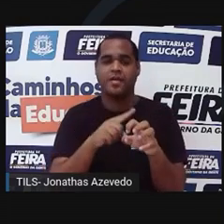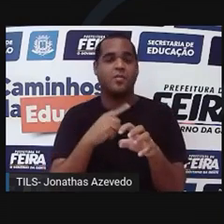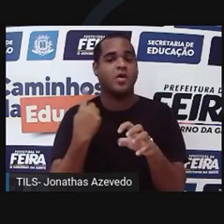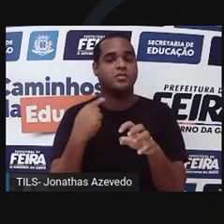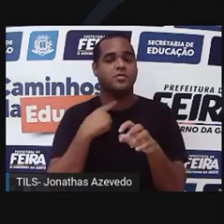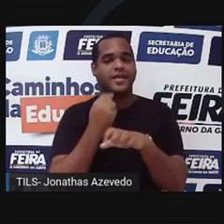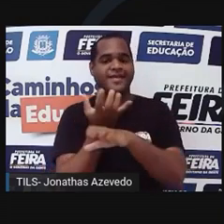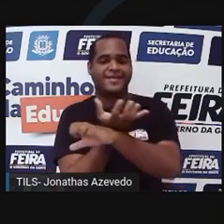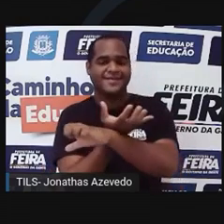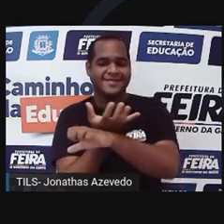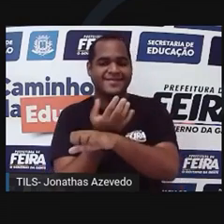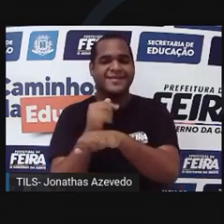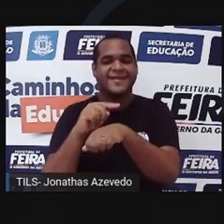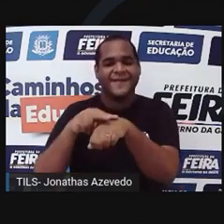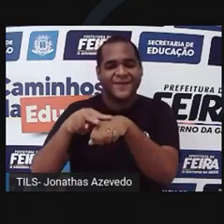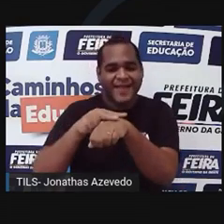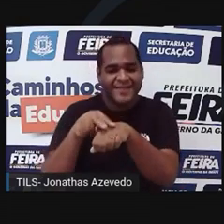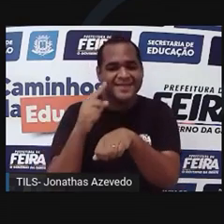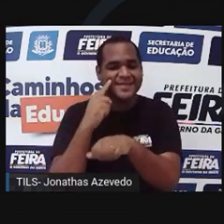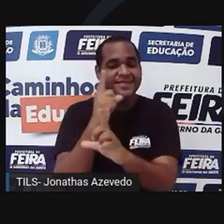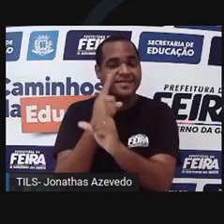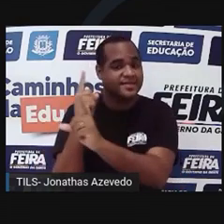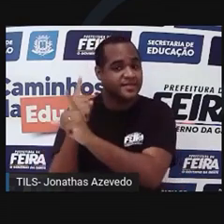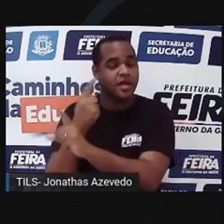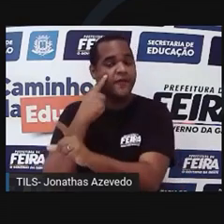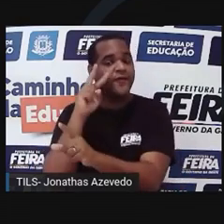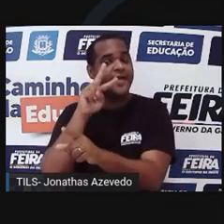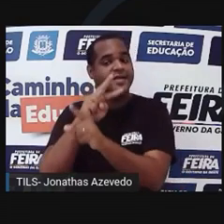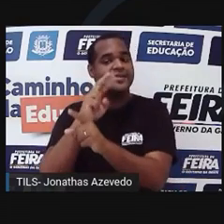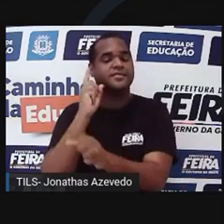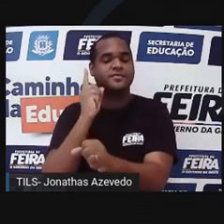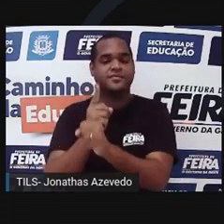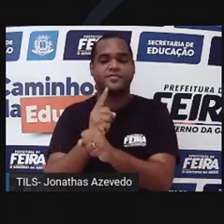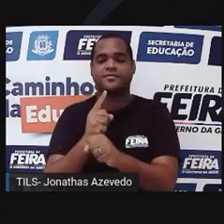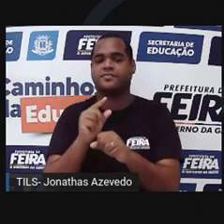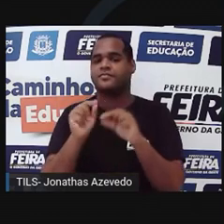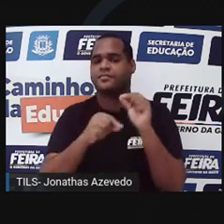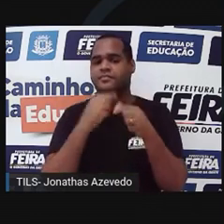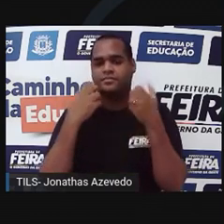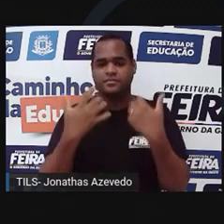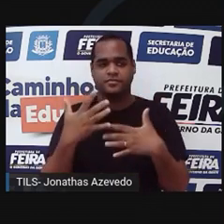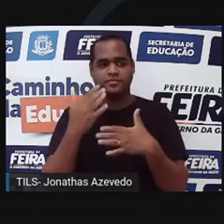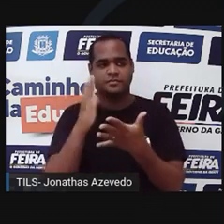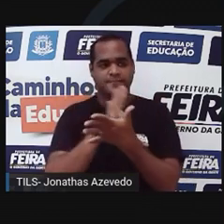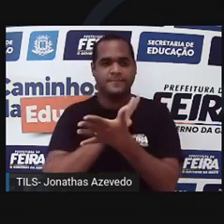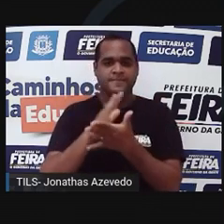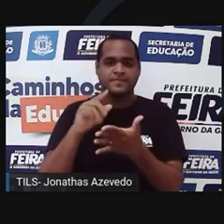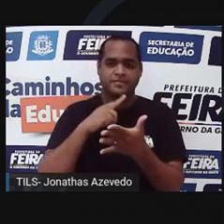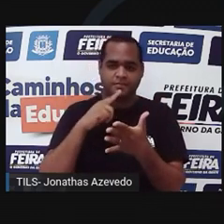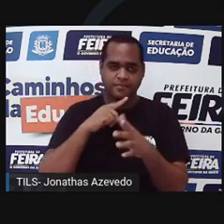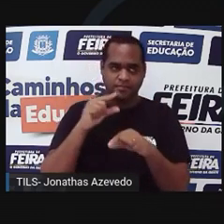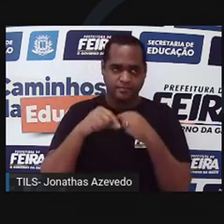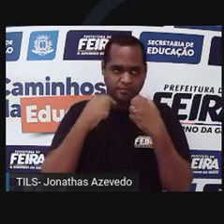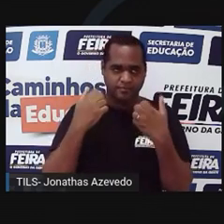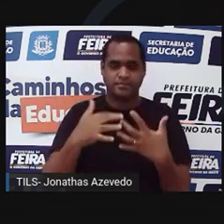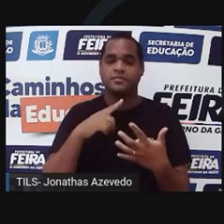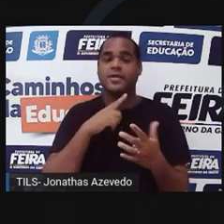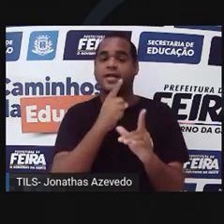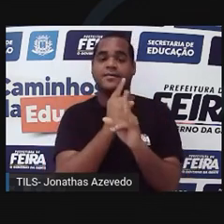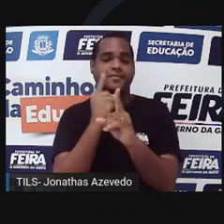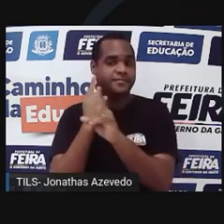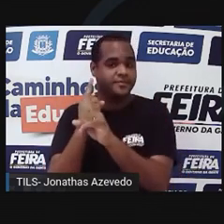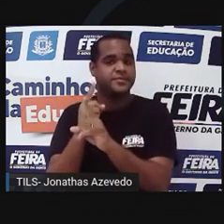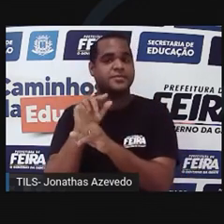musgo por aí, todo verdinho, você está olhando o gametófito. Em algumas ocasiões é que você pode encontrar o